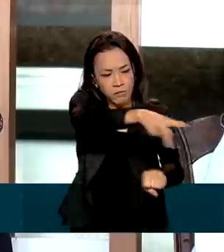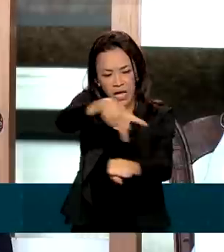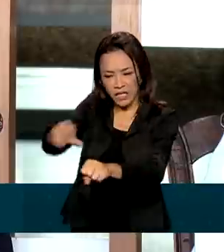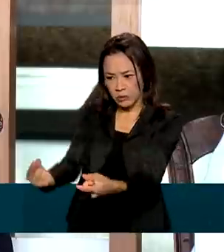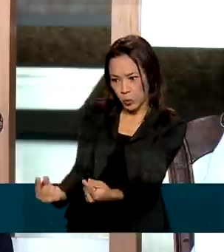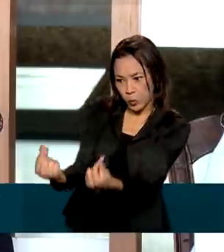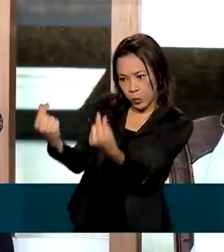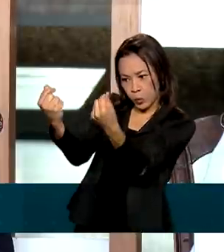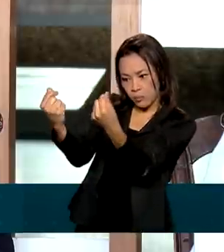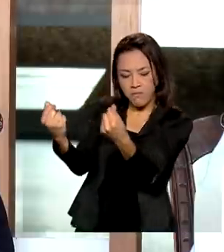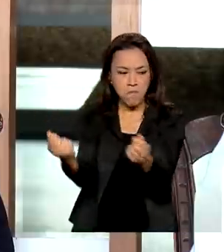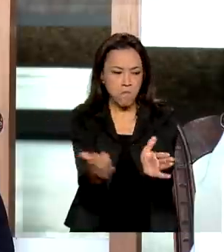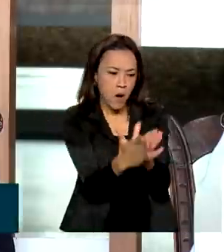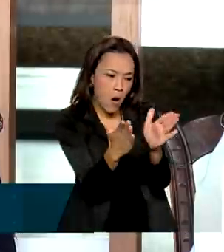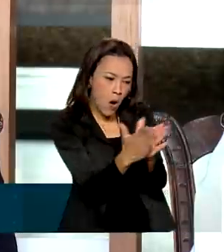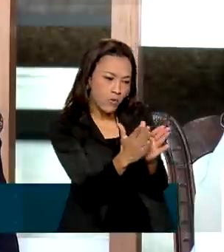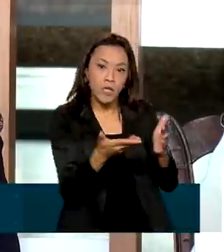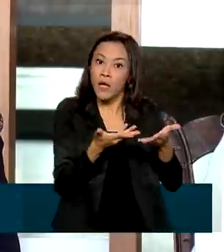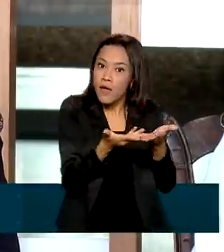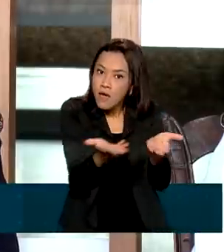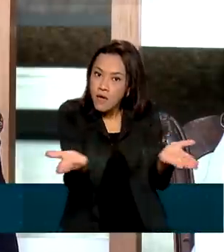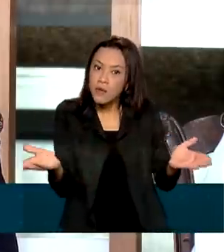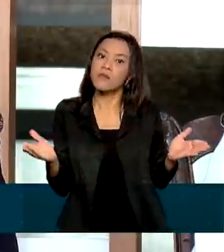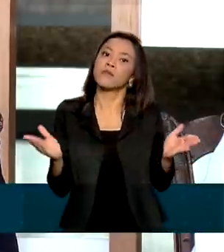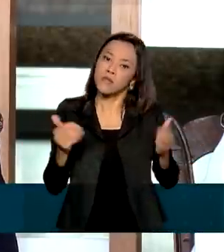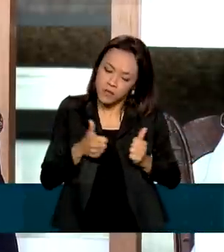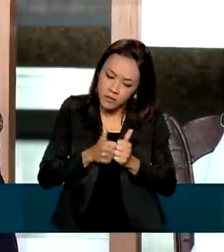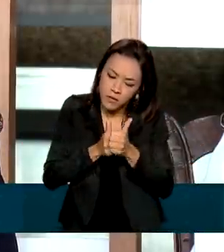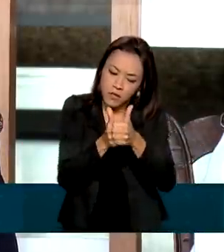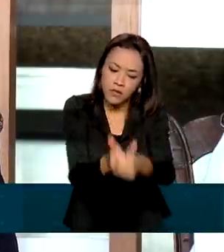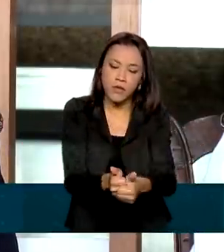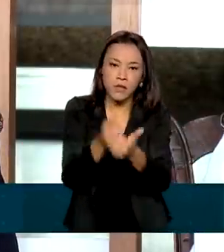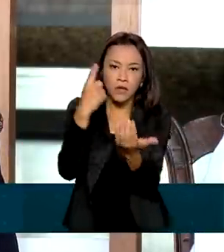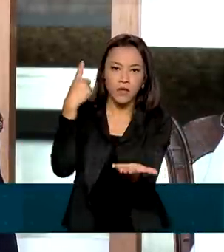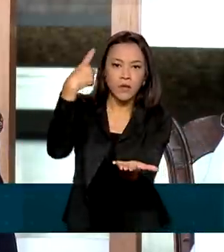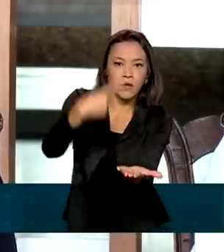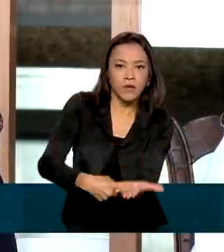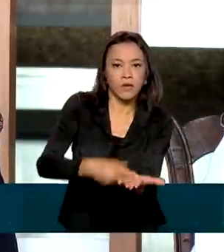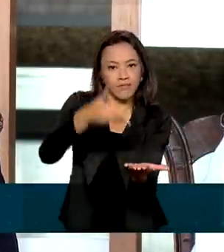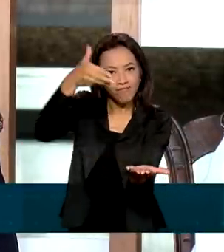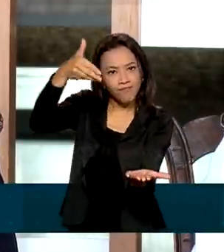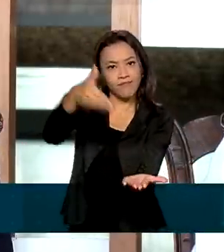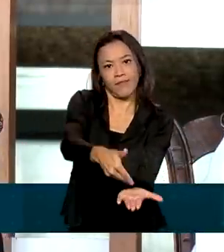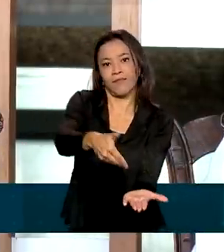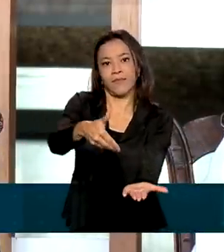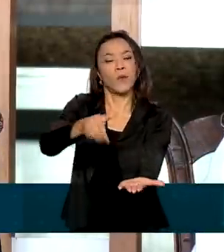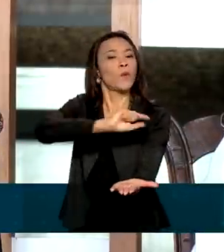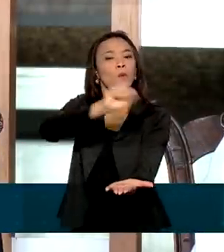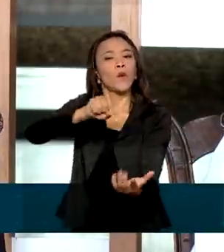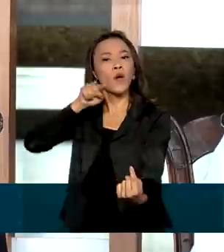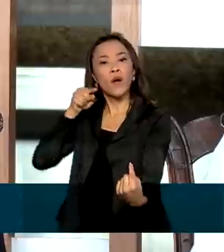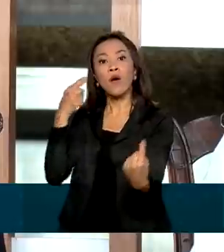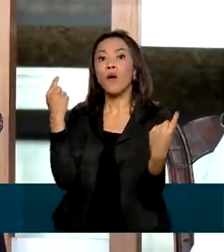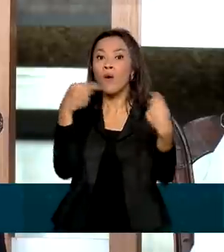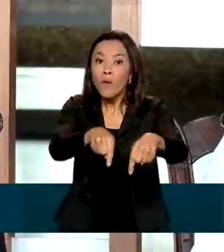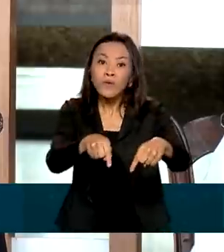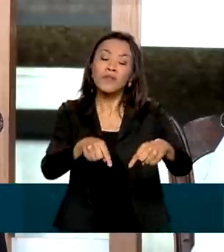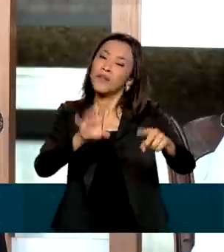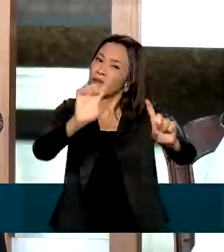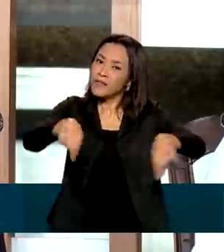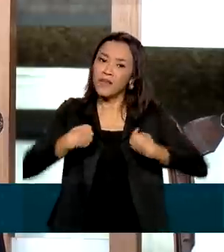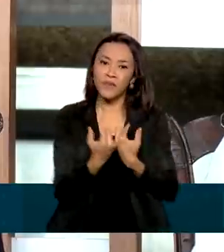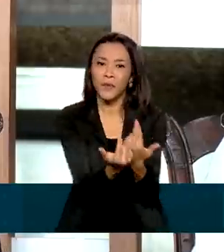ricos e pobres, pudessem prosseguir sob o marco da Convenção Quadro e seus instrumentos no enfrentamento desse que é o desafio